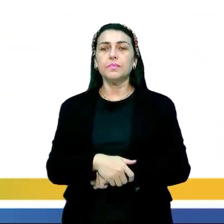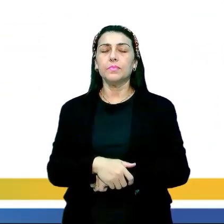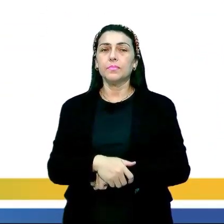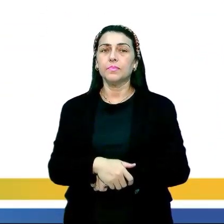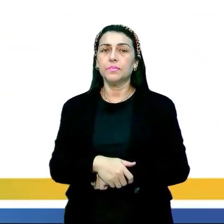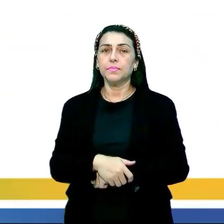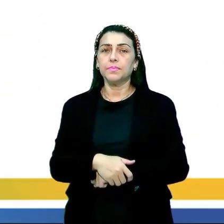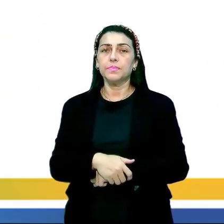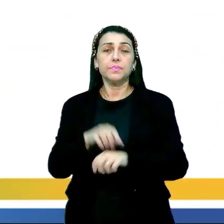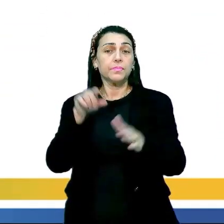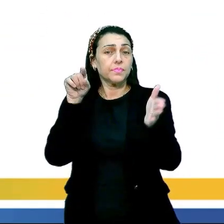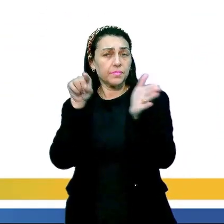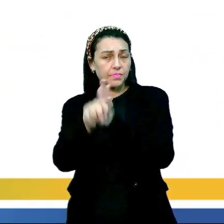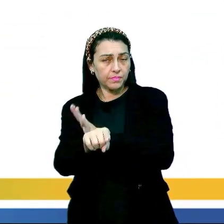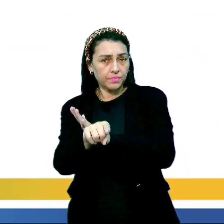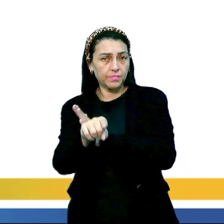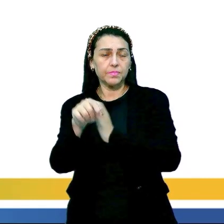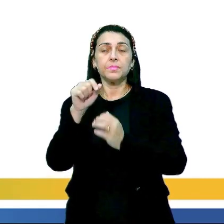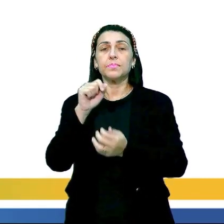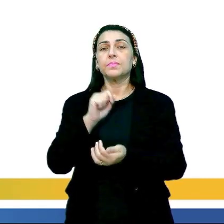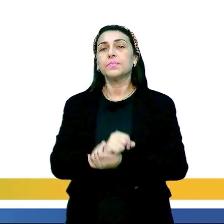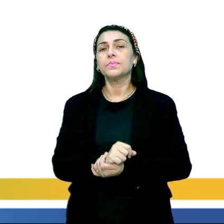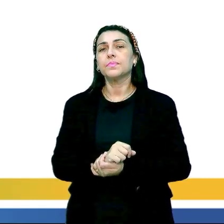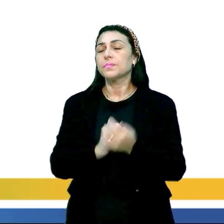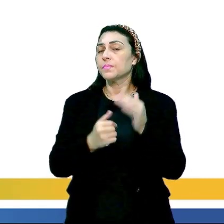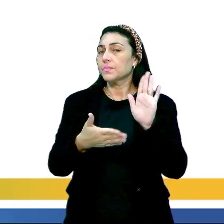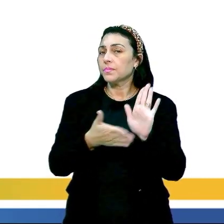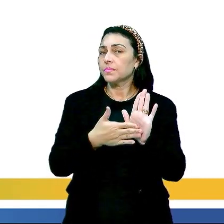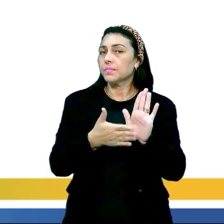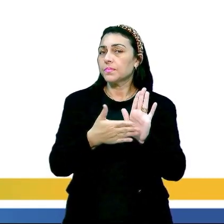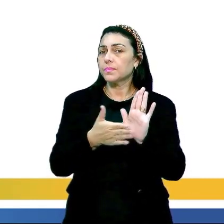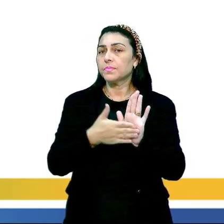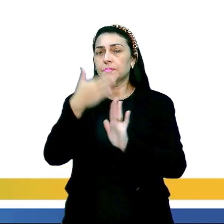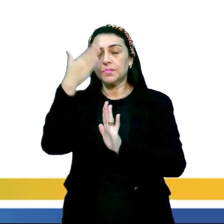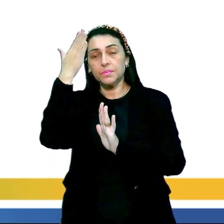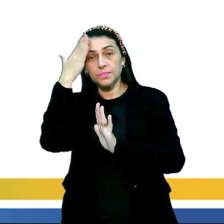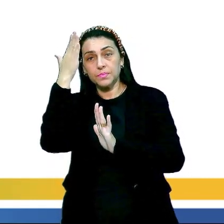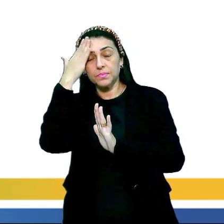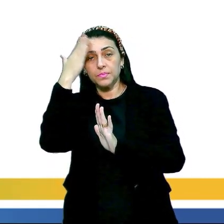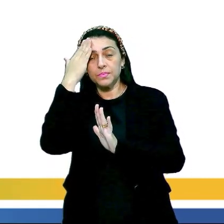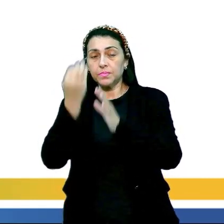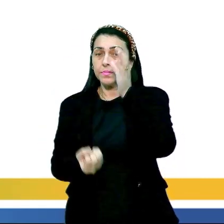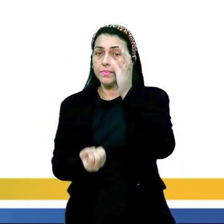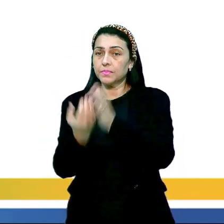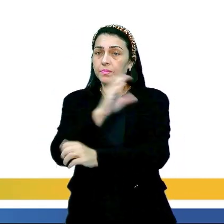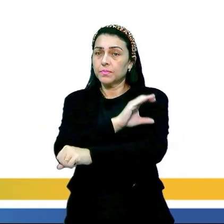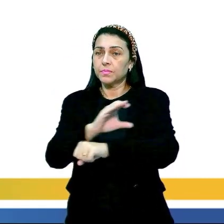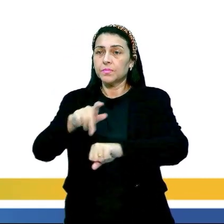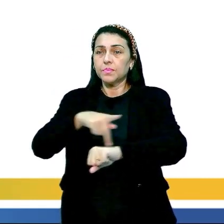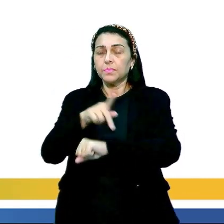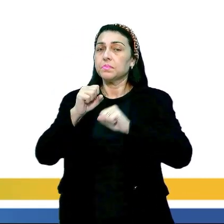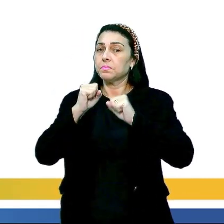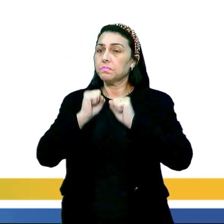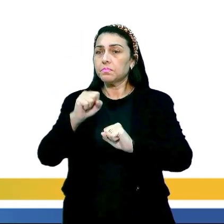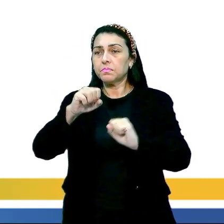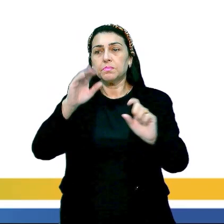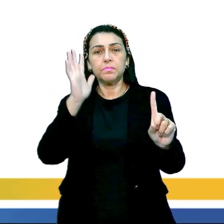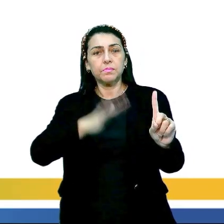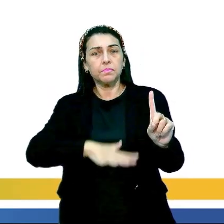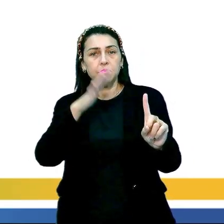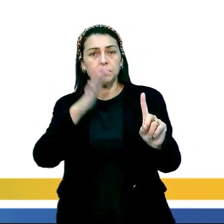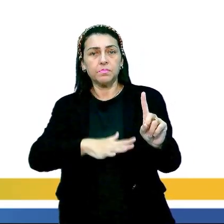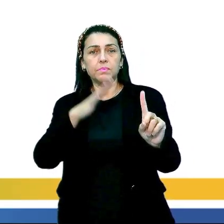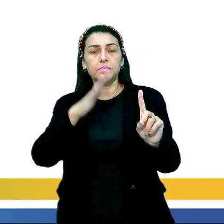Aí o enunciador, né, ele vem com a seguinte proposta. Sabendo-se que a produção cultural de um país pode influenciar,